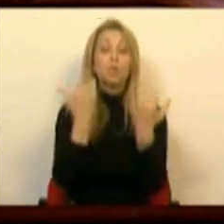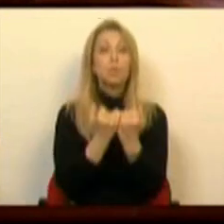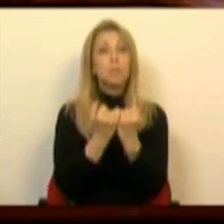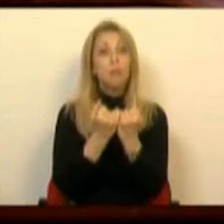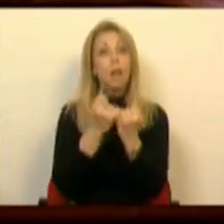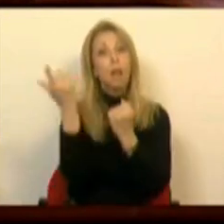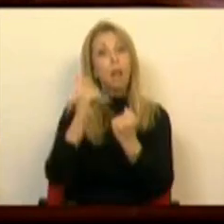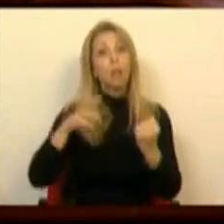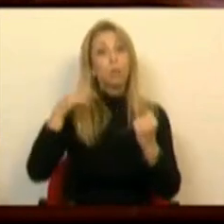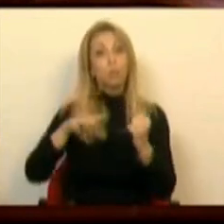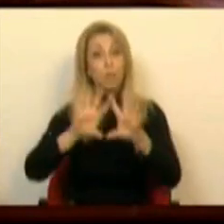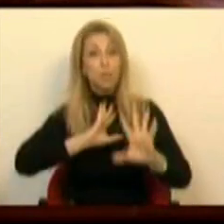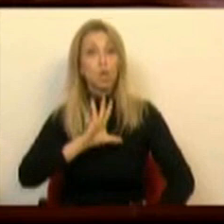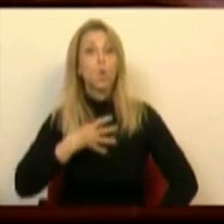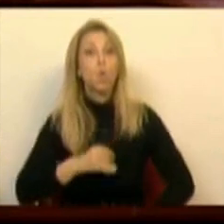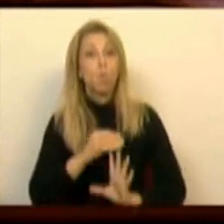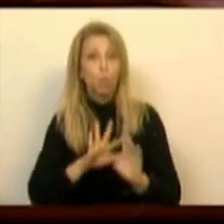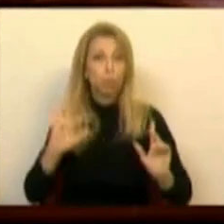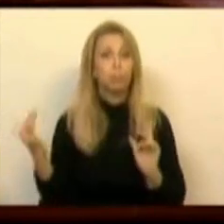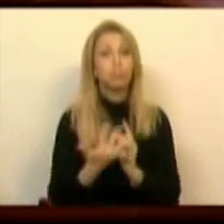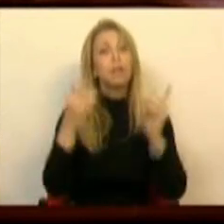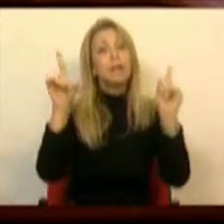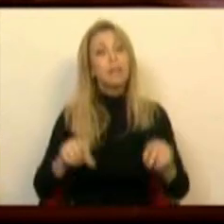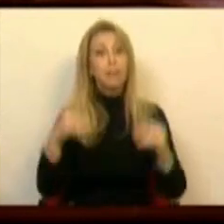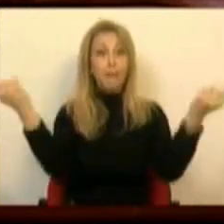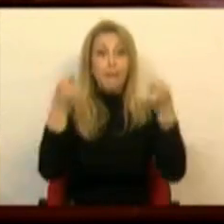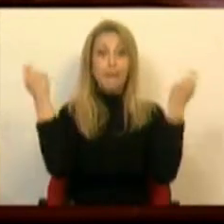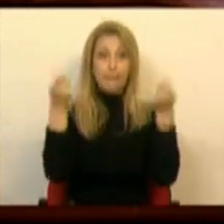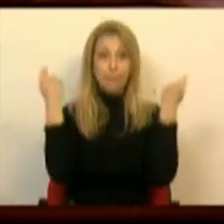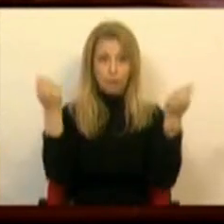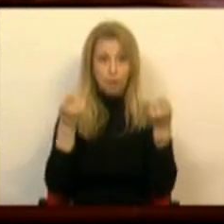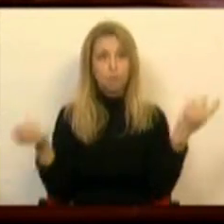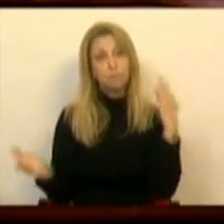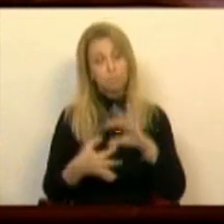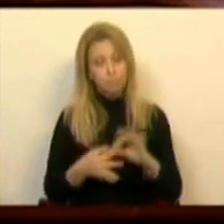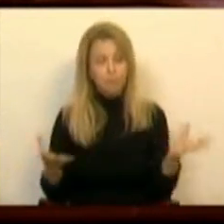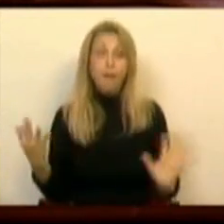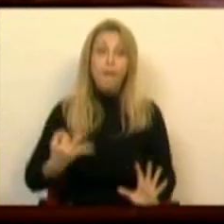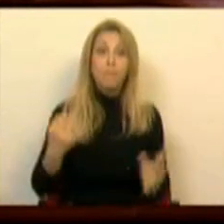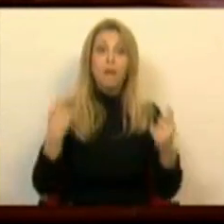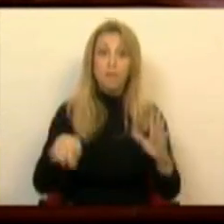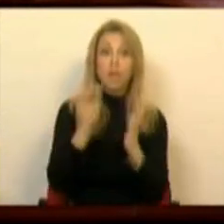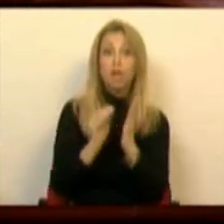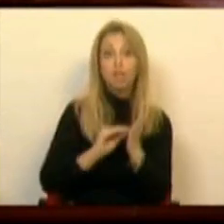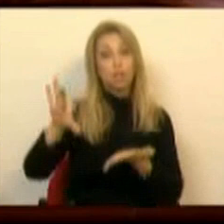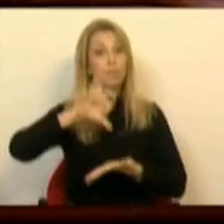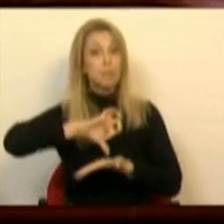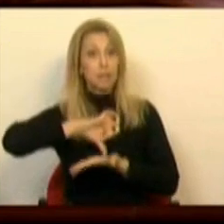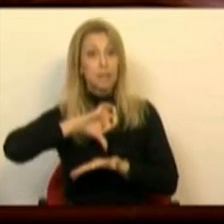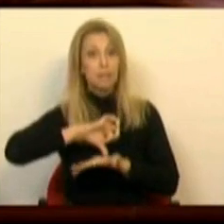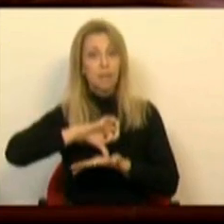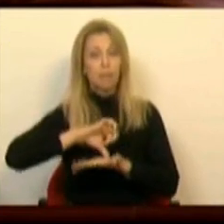acompanhamento da efetiva concretização das campanhas publicitárias. O facto de haver um registro centralizado